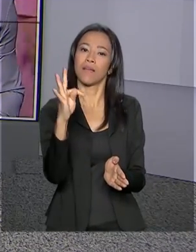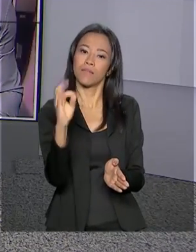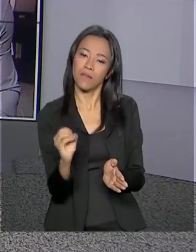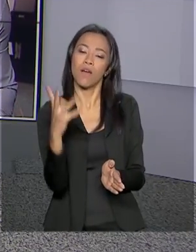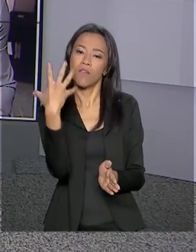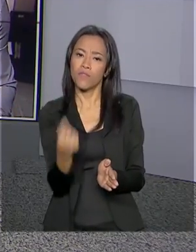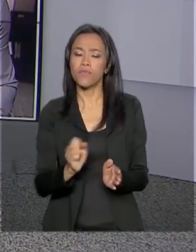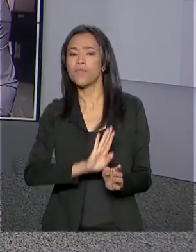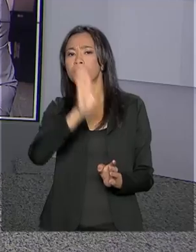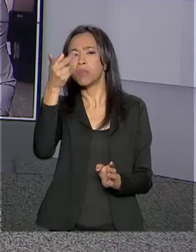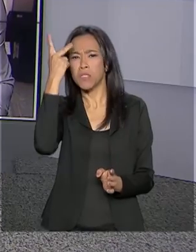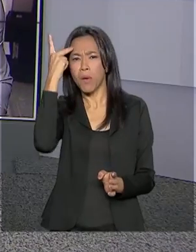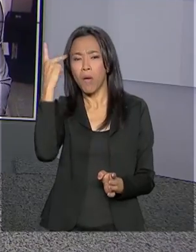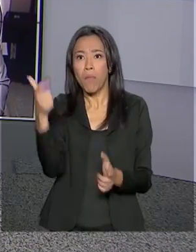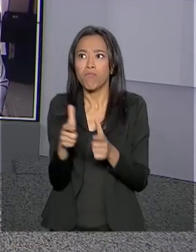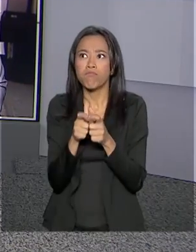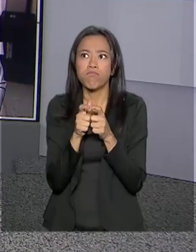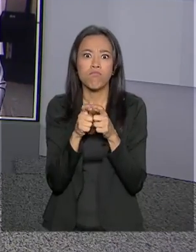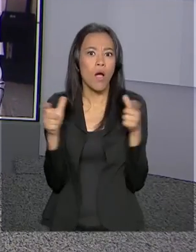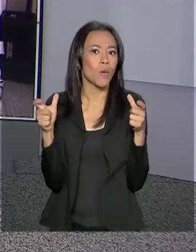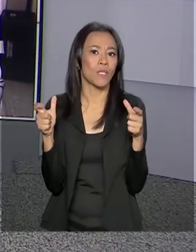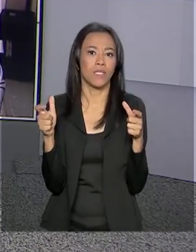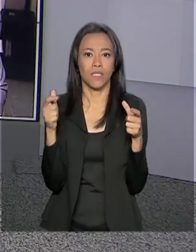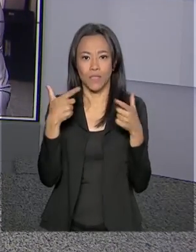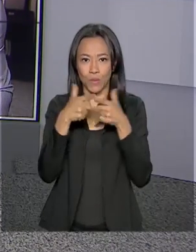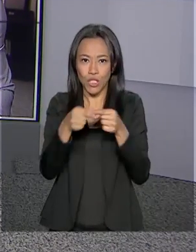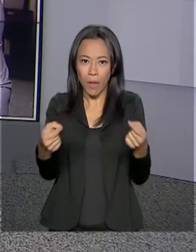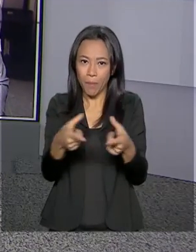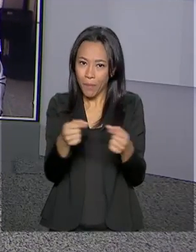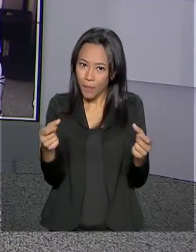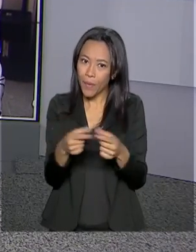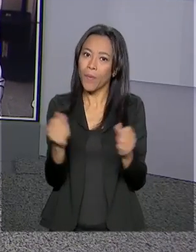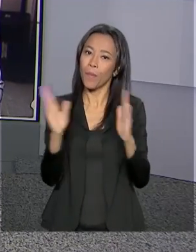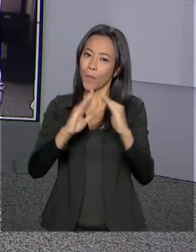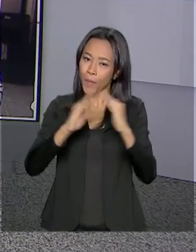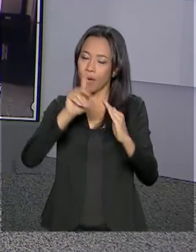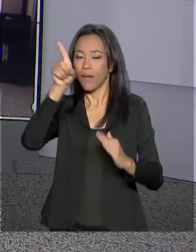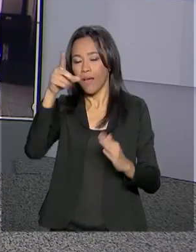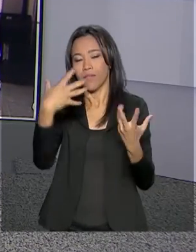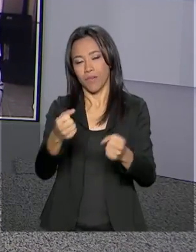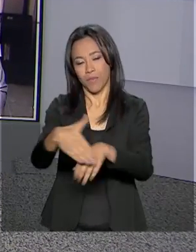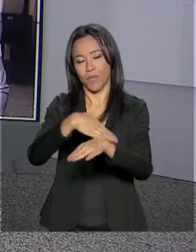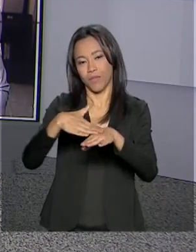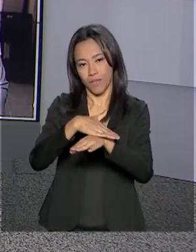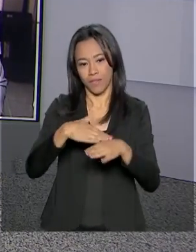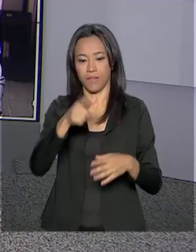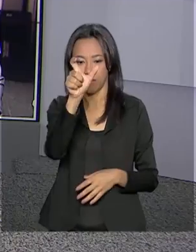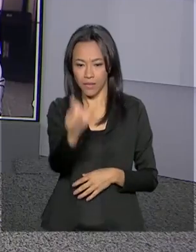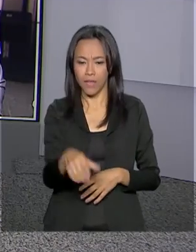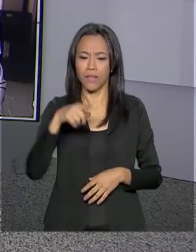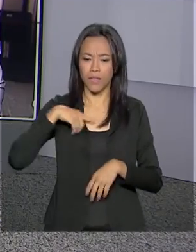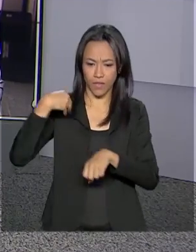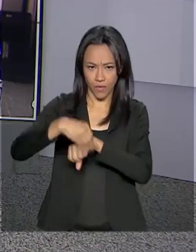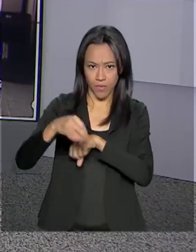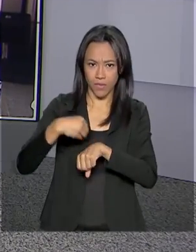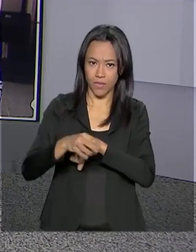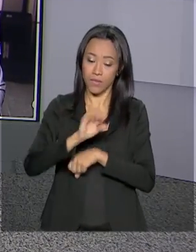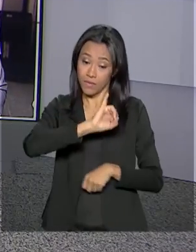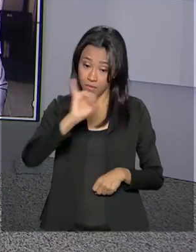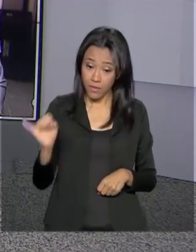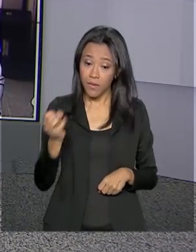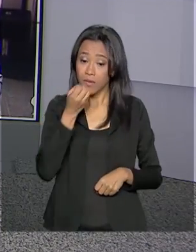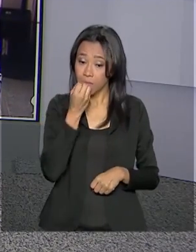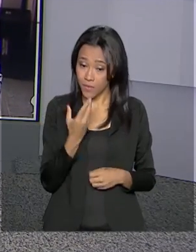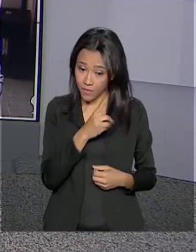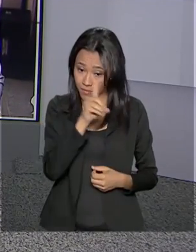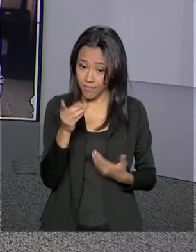cidade de São Paulo, onde fica a maior concentração de japoneses fora do Japão, conversar com o nosso repórter Dimas Soldi, que tem as informações para a gente. Oi, Dimas,